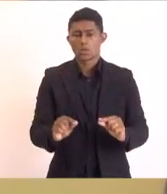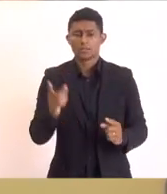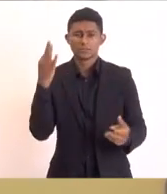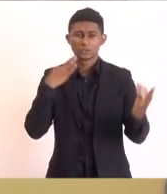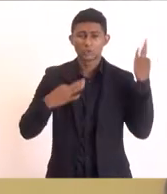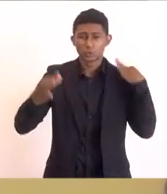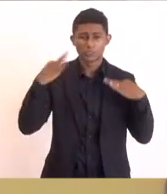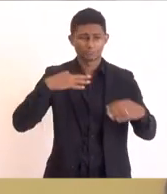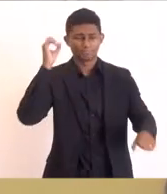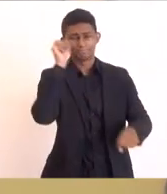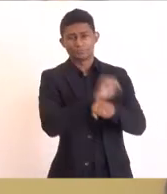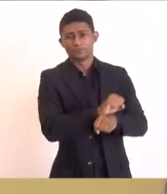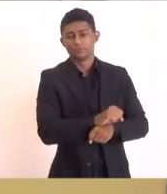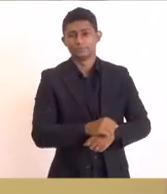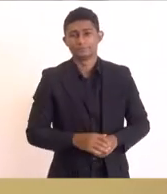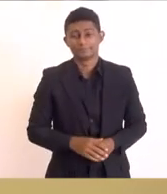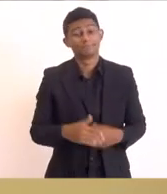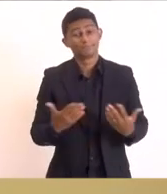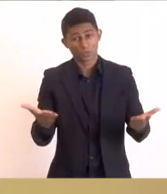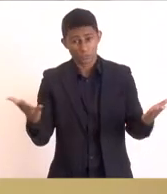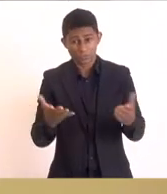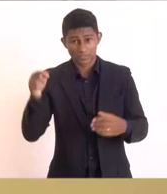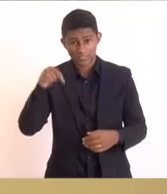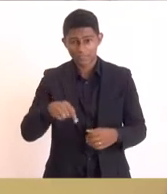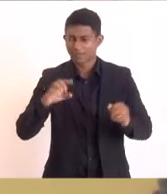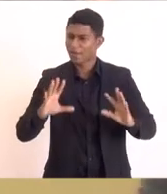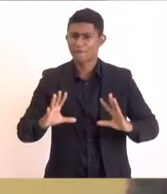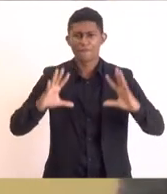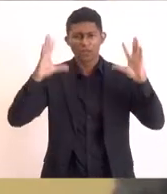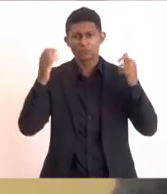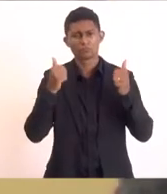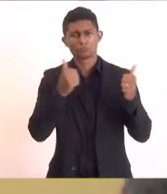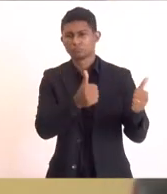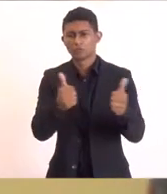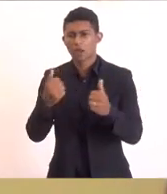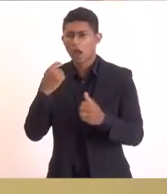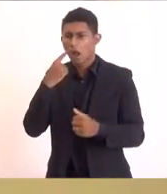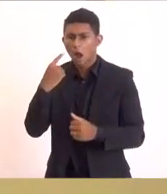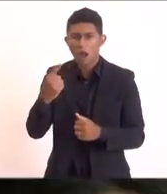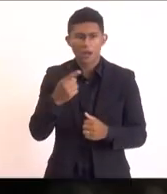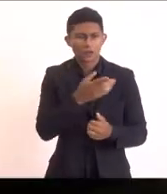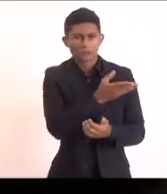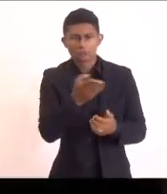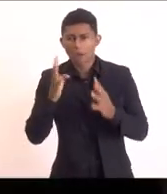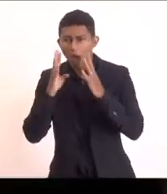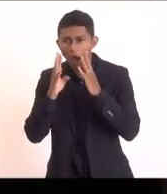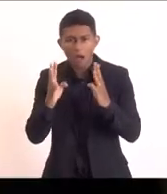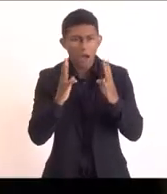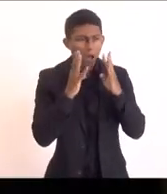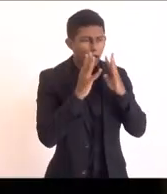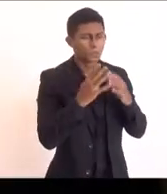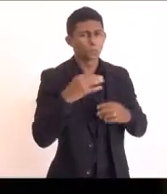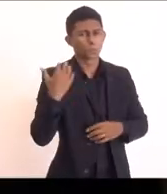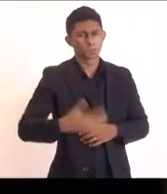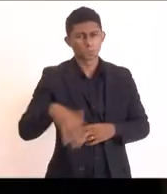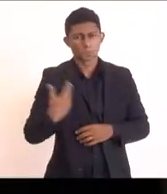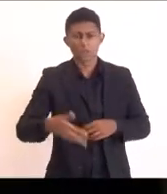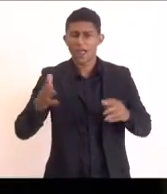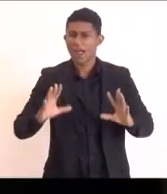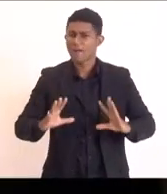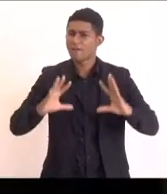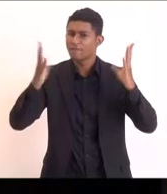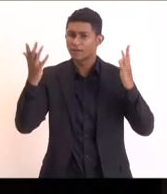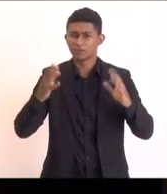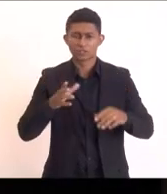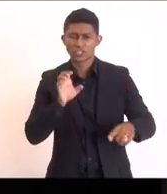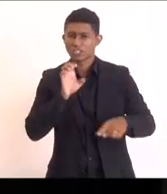parou e hoje participar de um evento como esse ouvindo todas as demandas com certeza um evento que está acontecendo vai acontecer